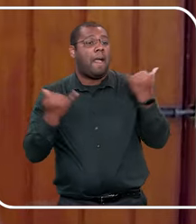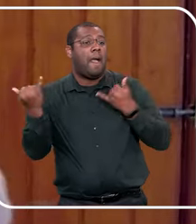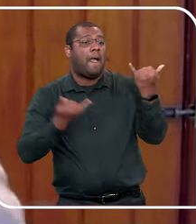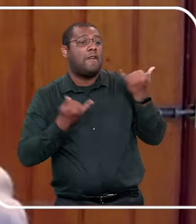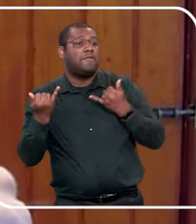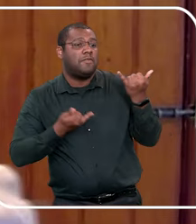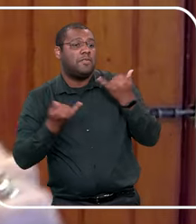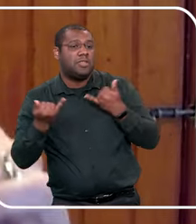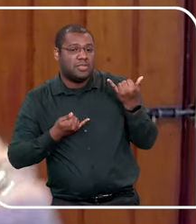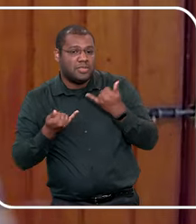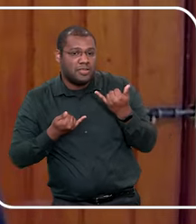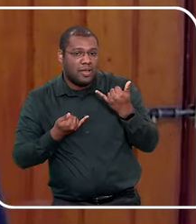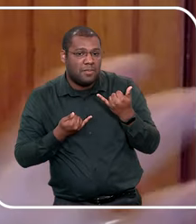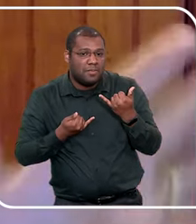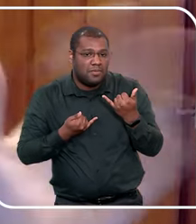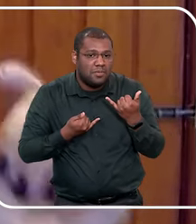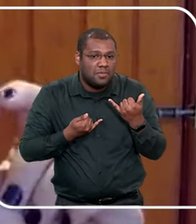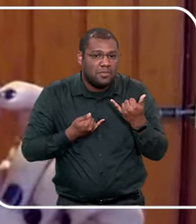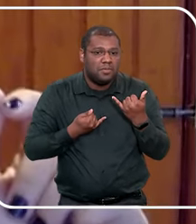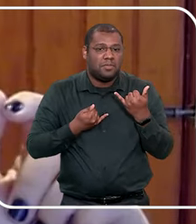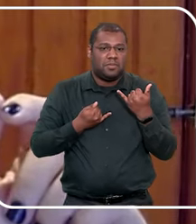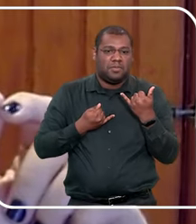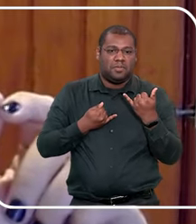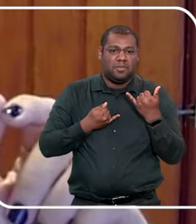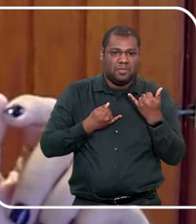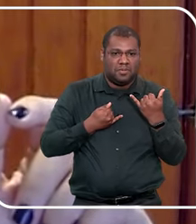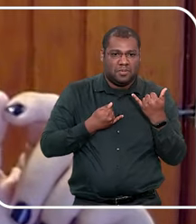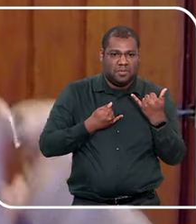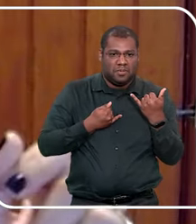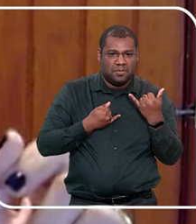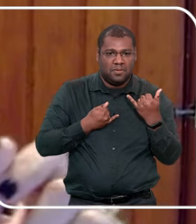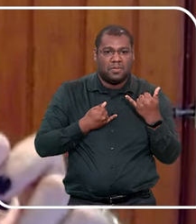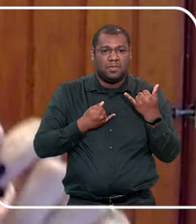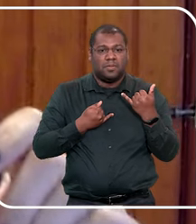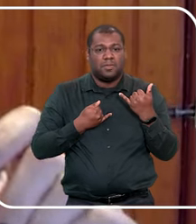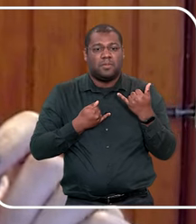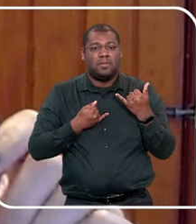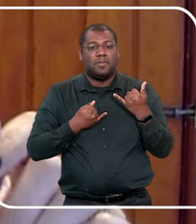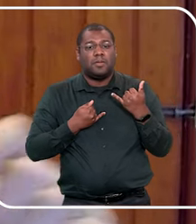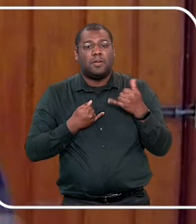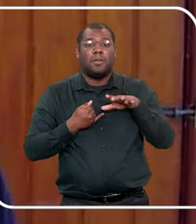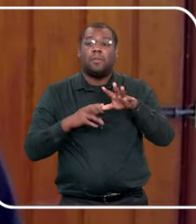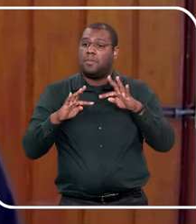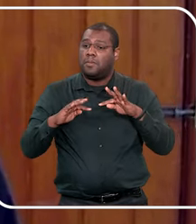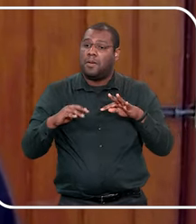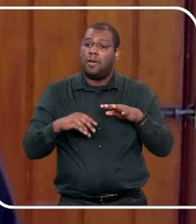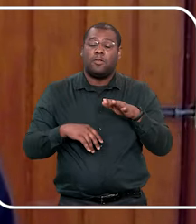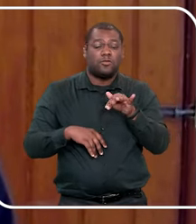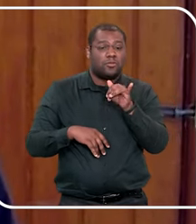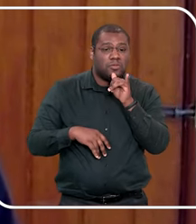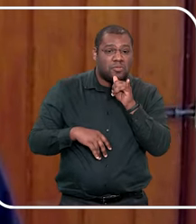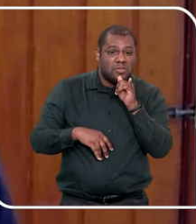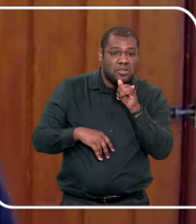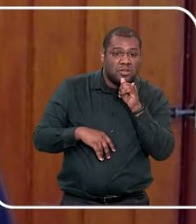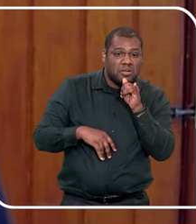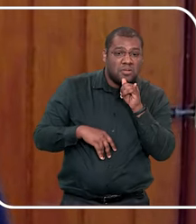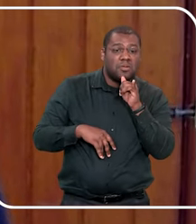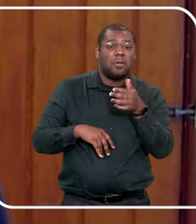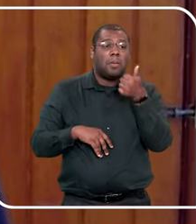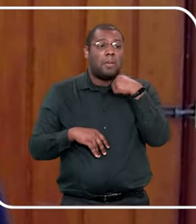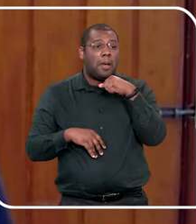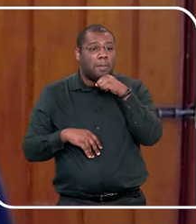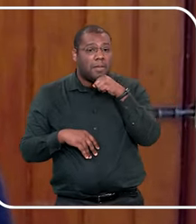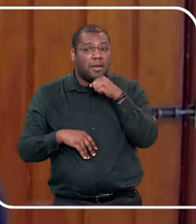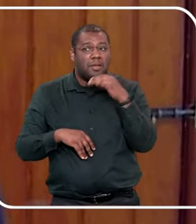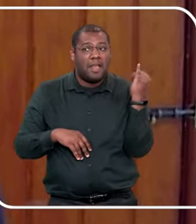mamãe, tá bom? Passa dois dias, eu falo assim, filha, amanhã é aniversário do papai, vamos fazer um bolo pra